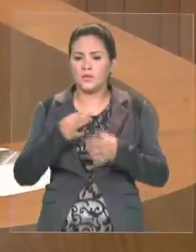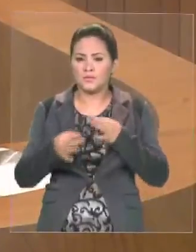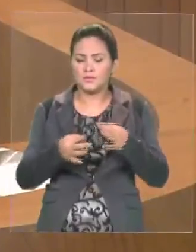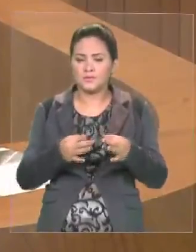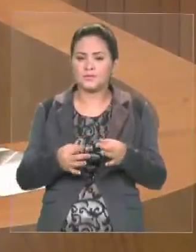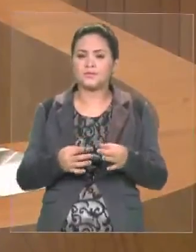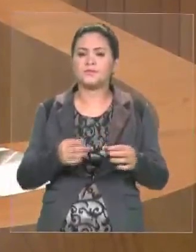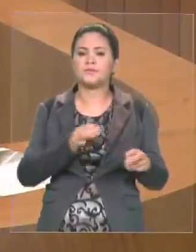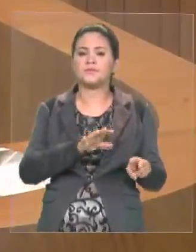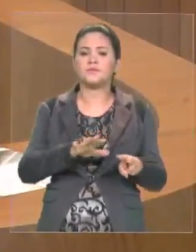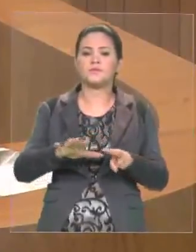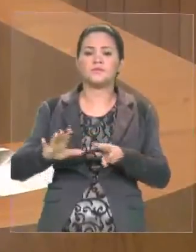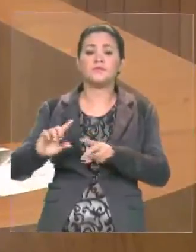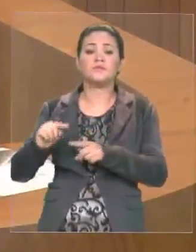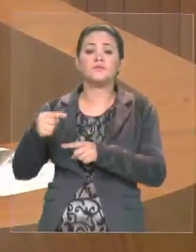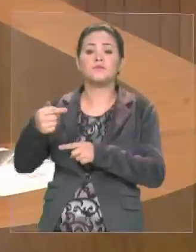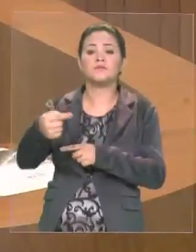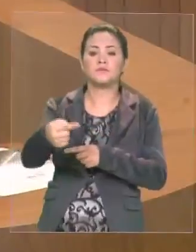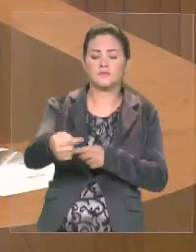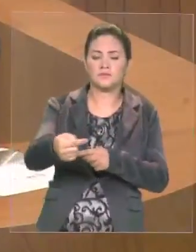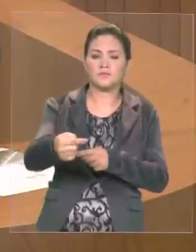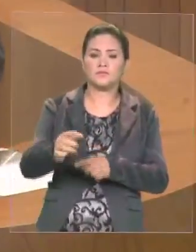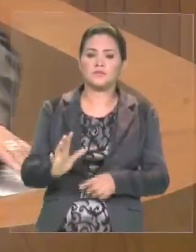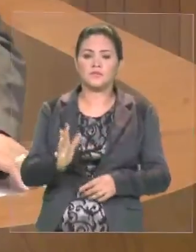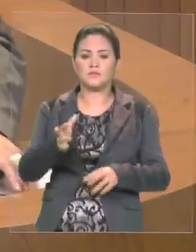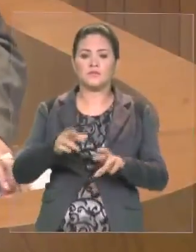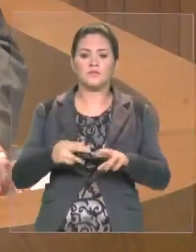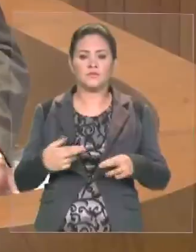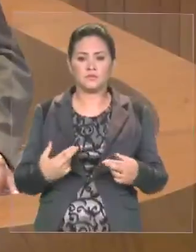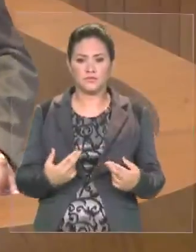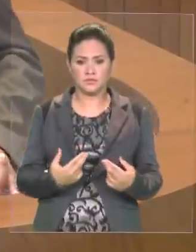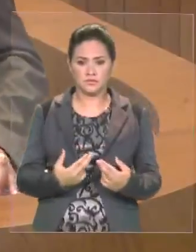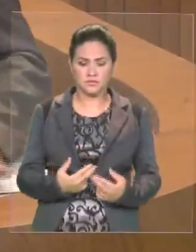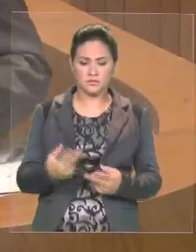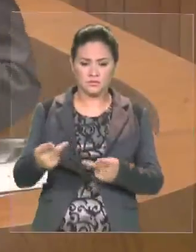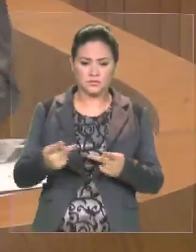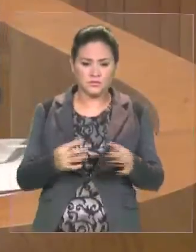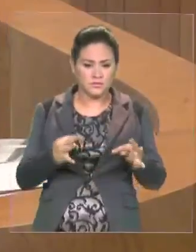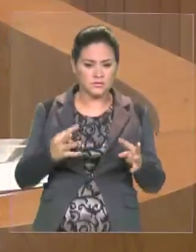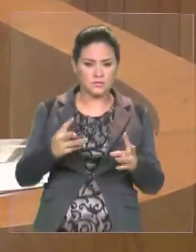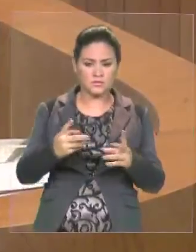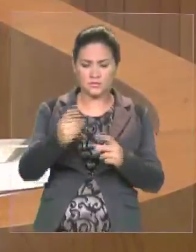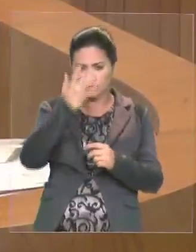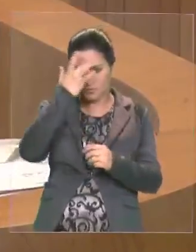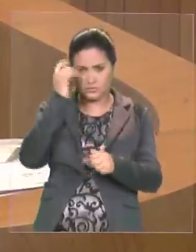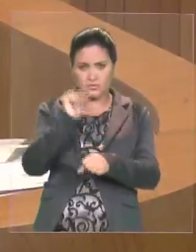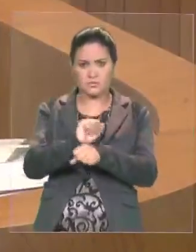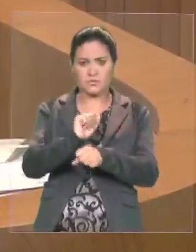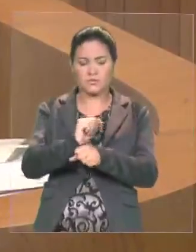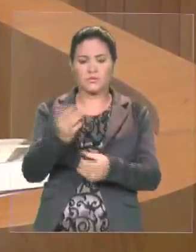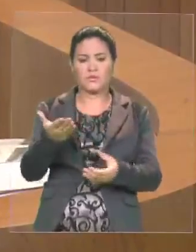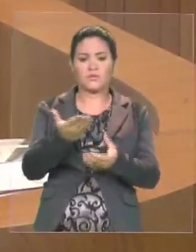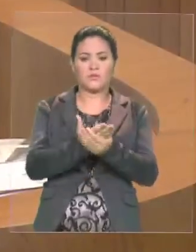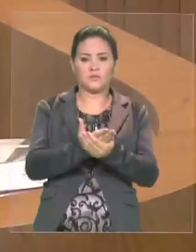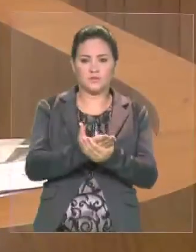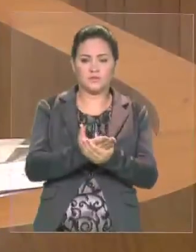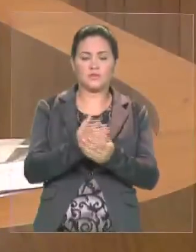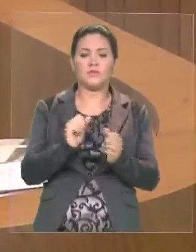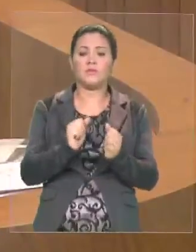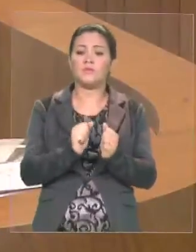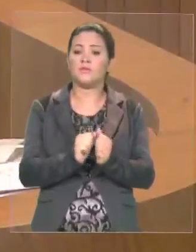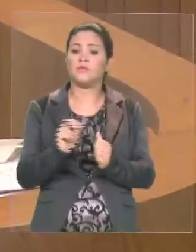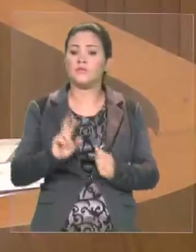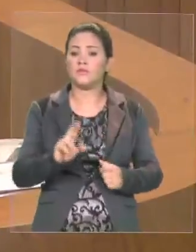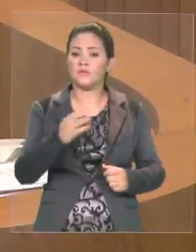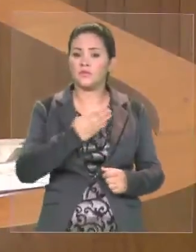subjúdices para discutir, e, claro, junto com o governo. E, senhor presidente, nós vamos estar levando todas as demandas